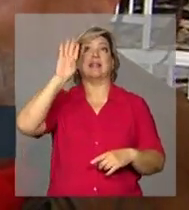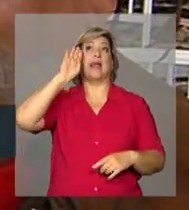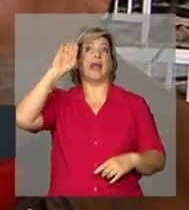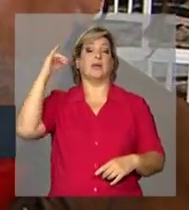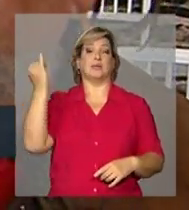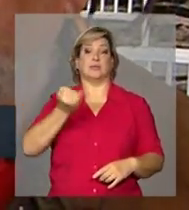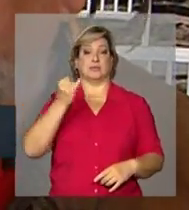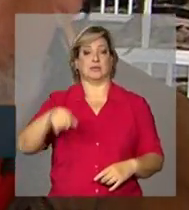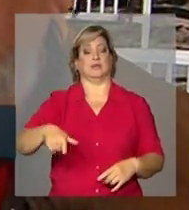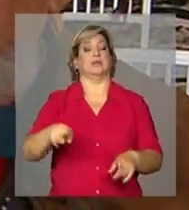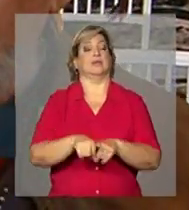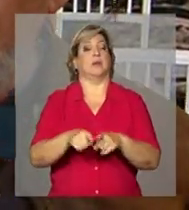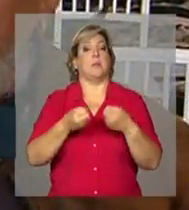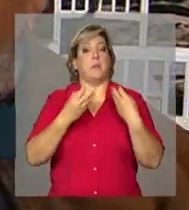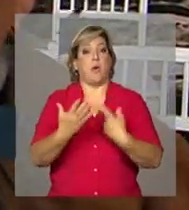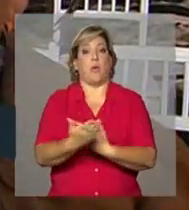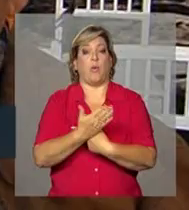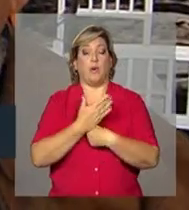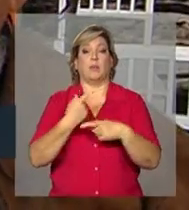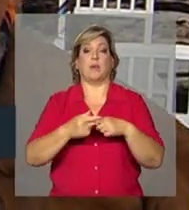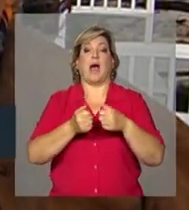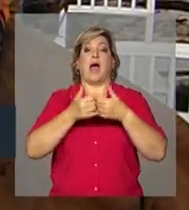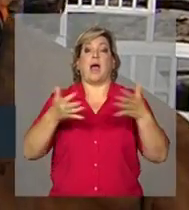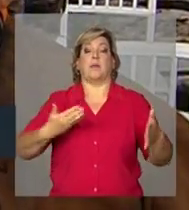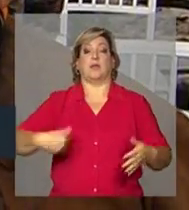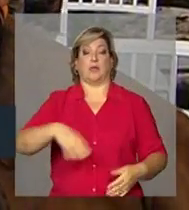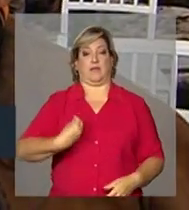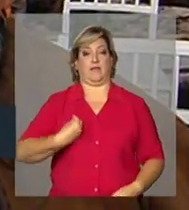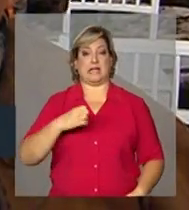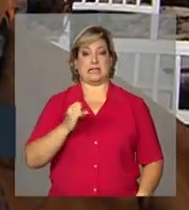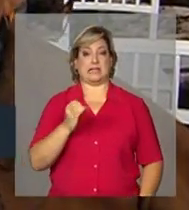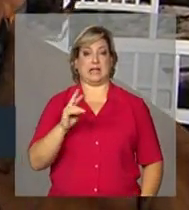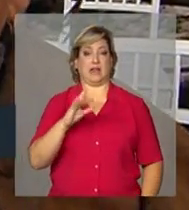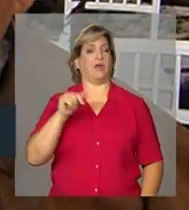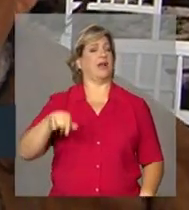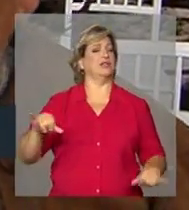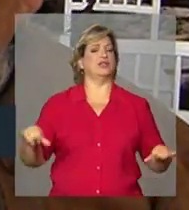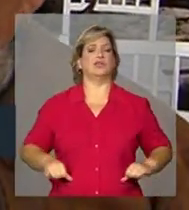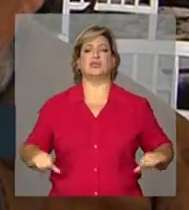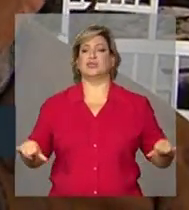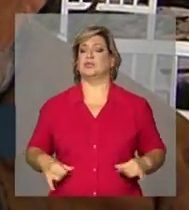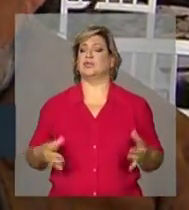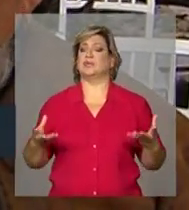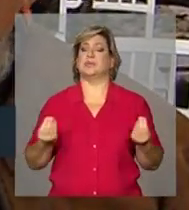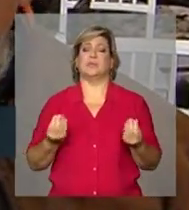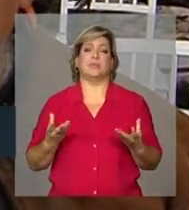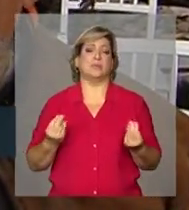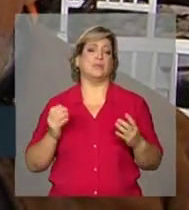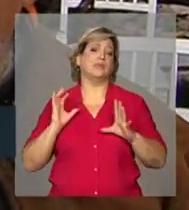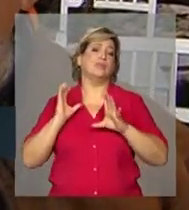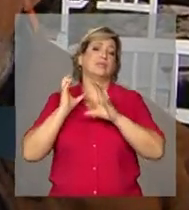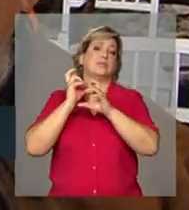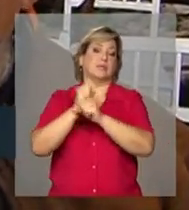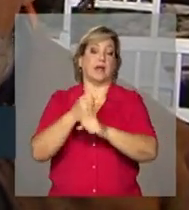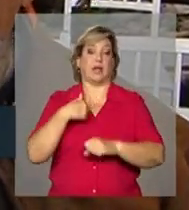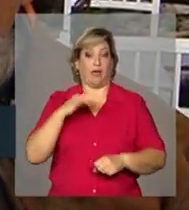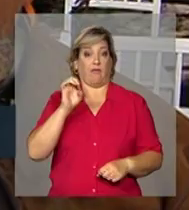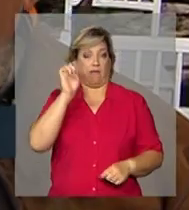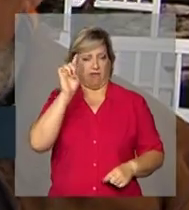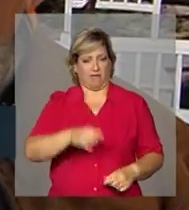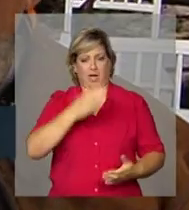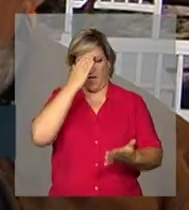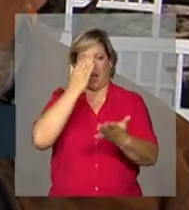riqueza para nós, que vai abrir aqui para o nosso sertão. Porque o sofrimento que nós vem sofrendo, eu tenho fé em Deus,